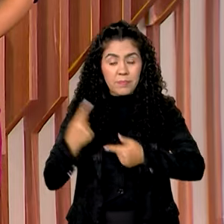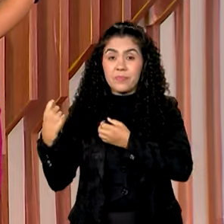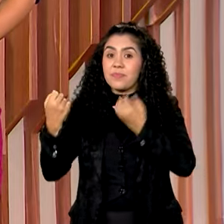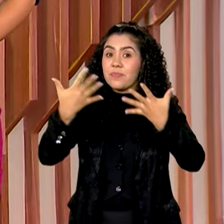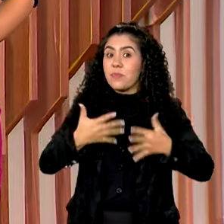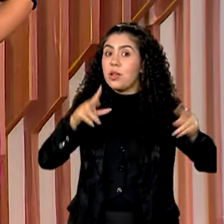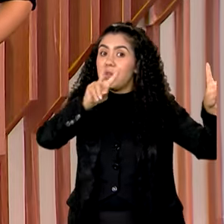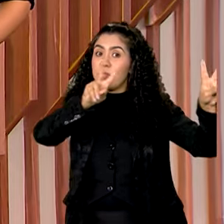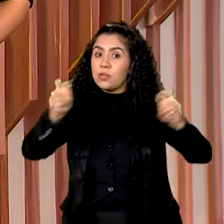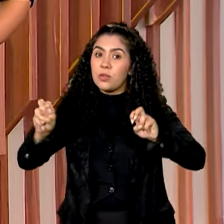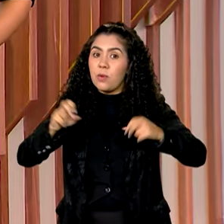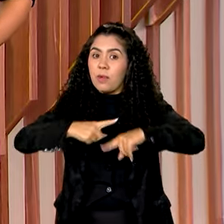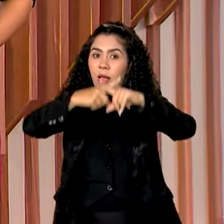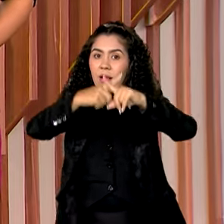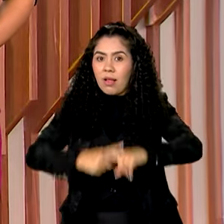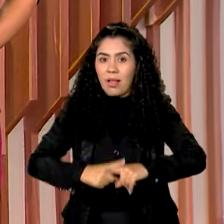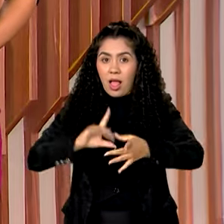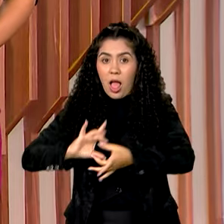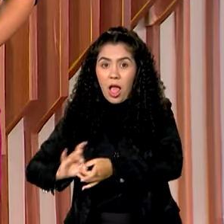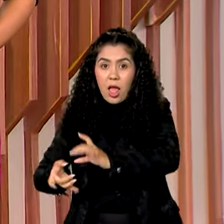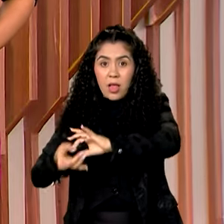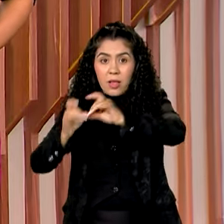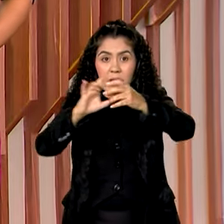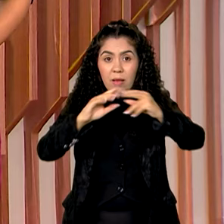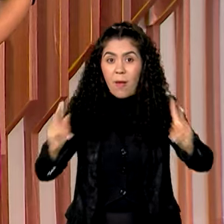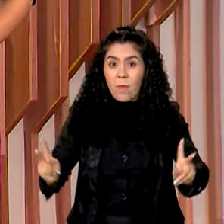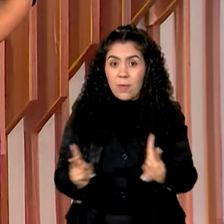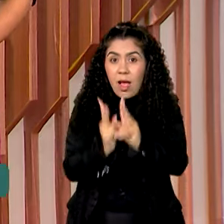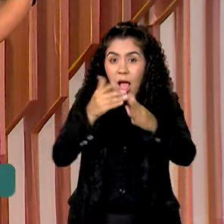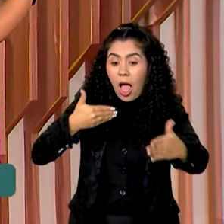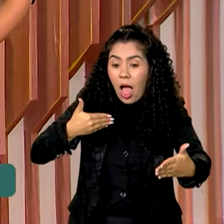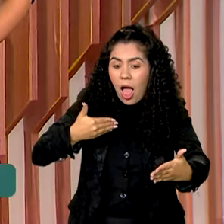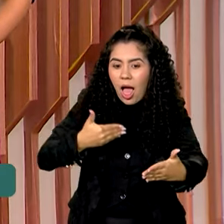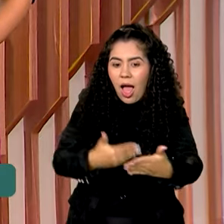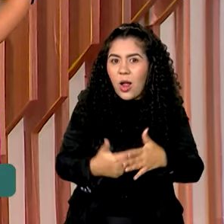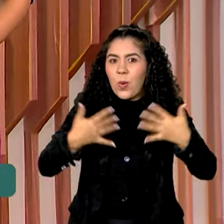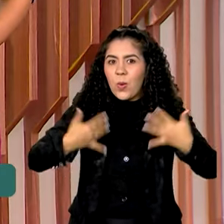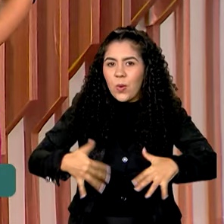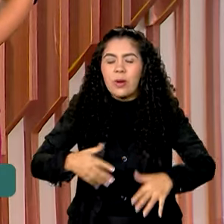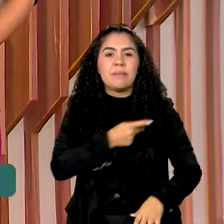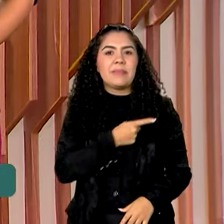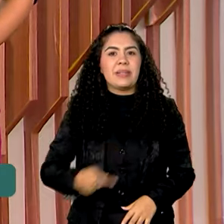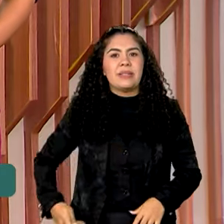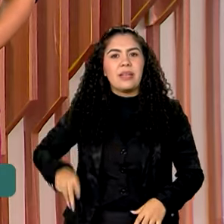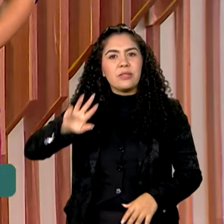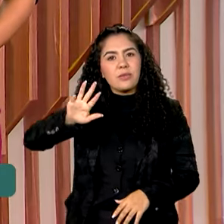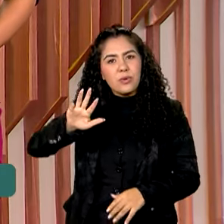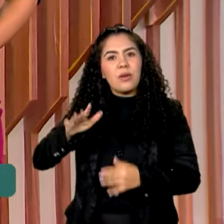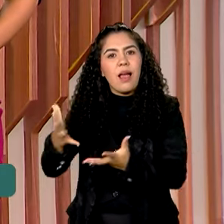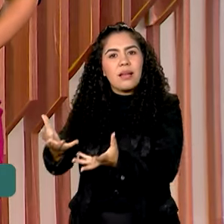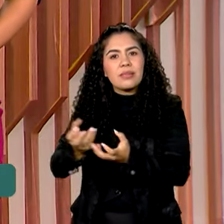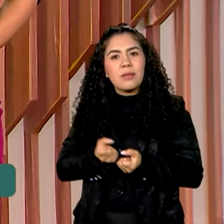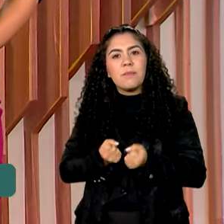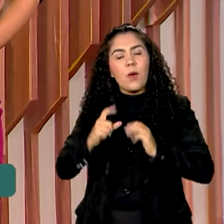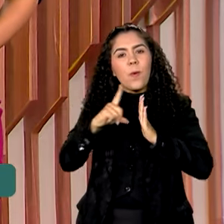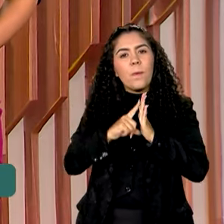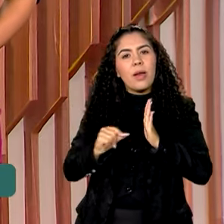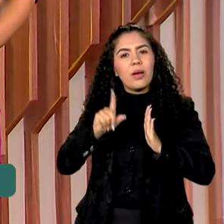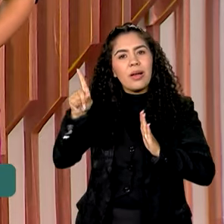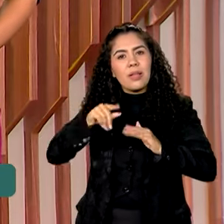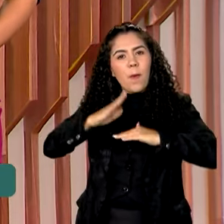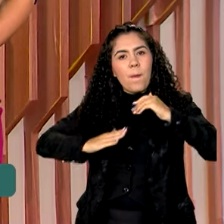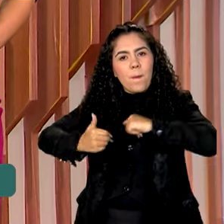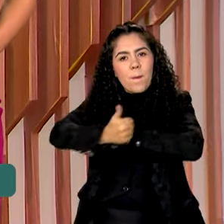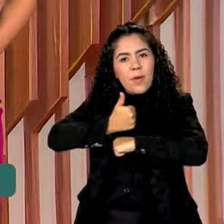Olímpicos de Paris estão chegando. O presidente Lula recebeu atletas olímpicos e paralímpicos no Palácio do Planalto. O